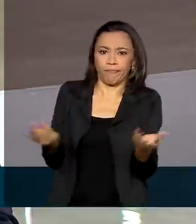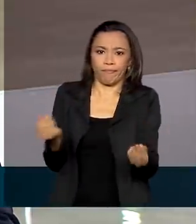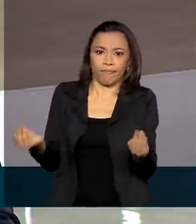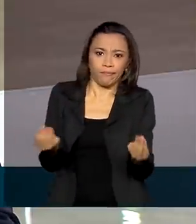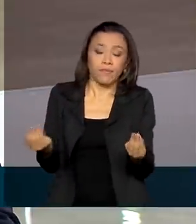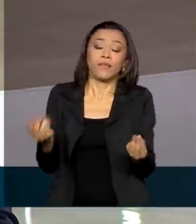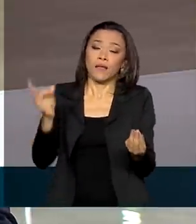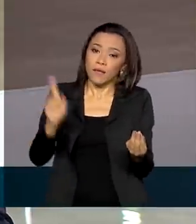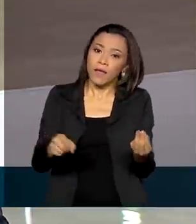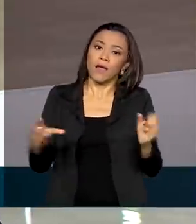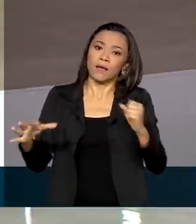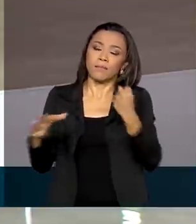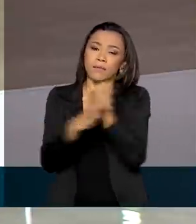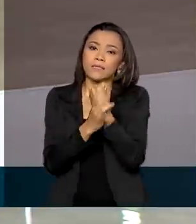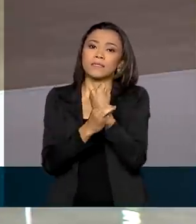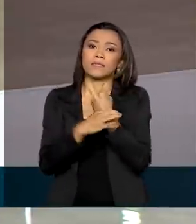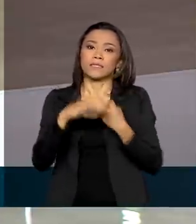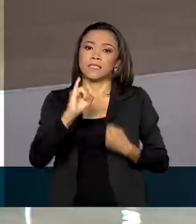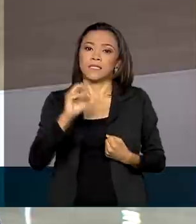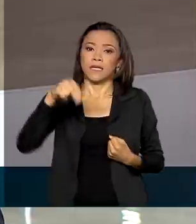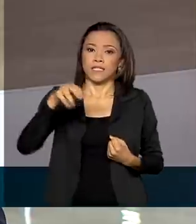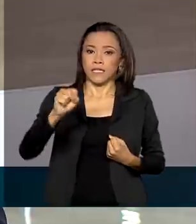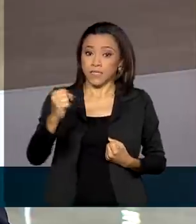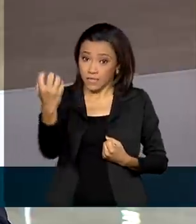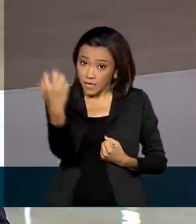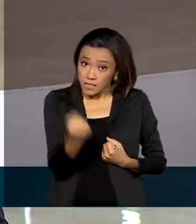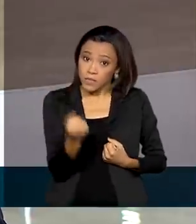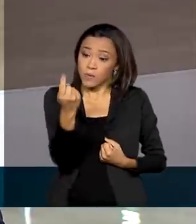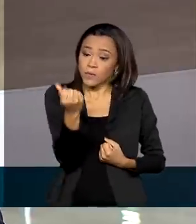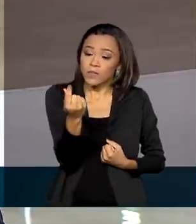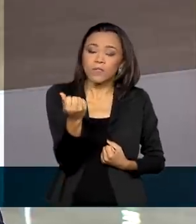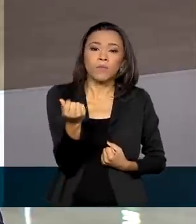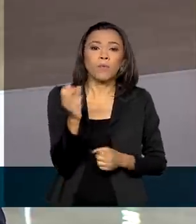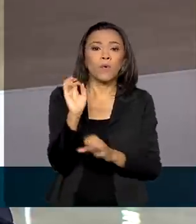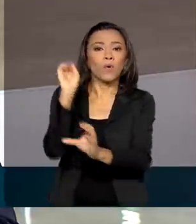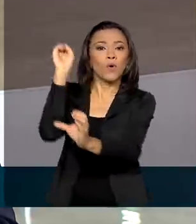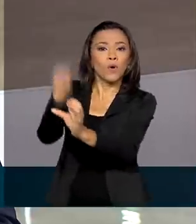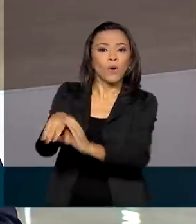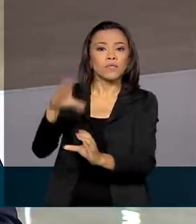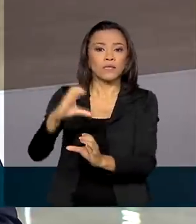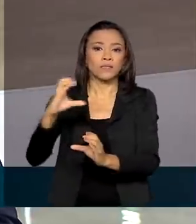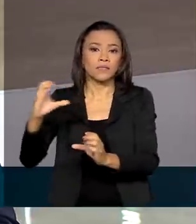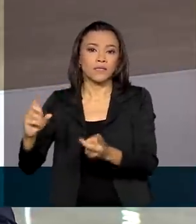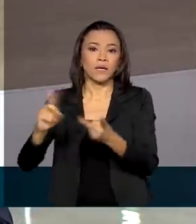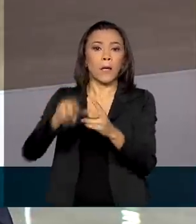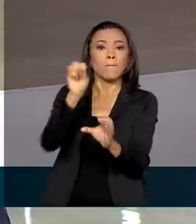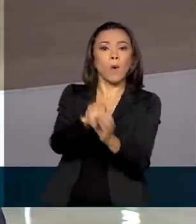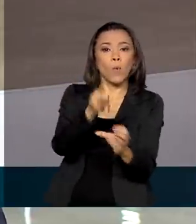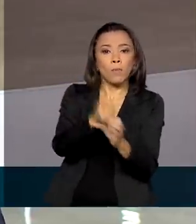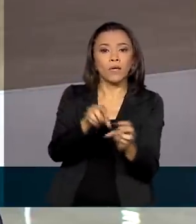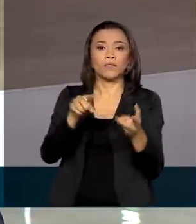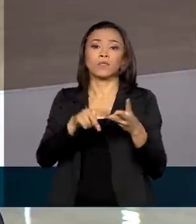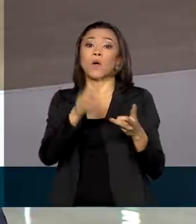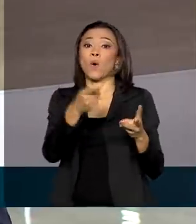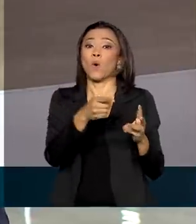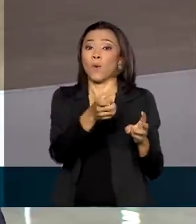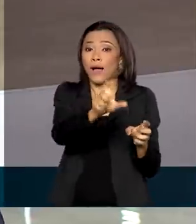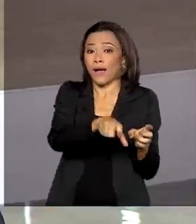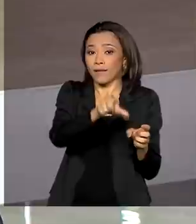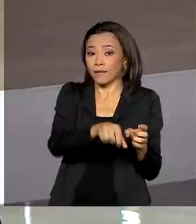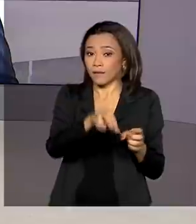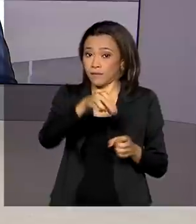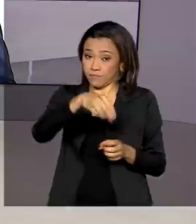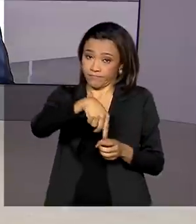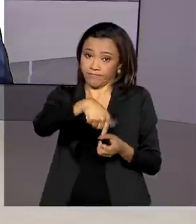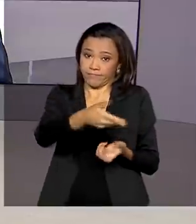INSS que recebem o benefício por meio de conta corrente, conta poupança ou cartão magnético. Renata, com